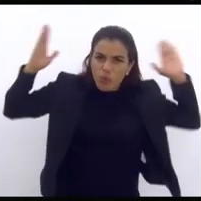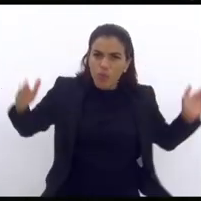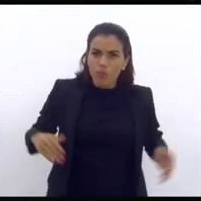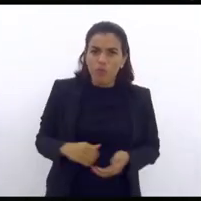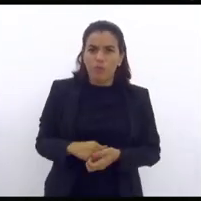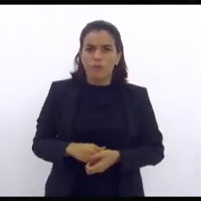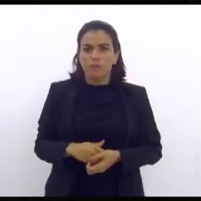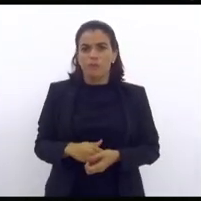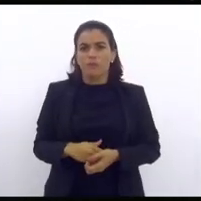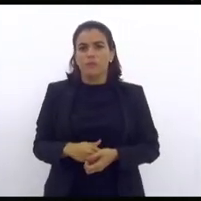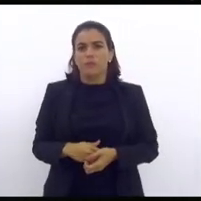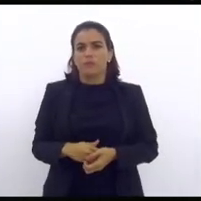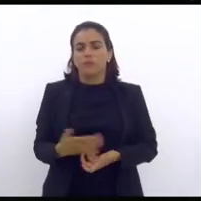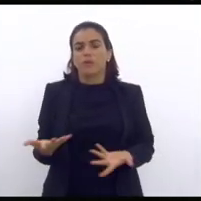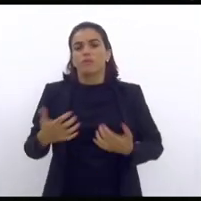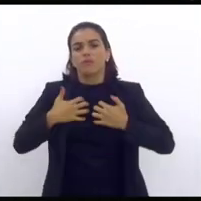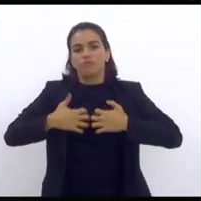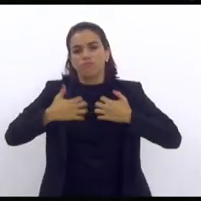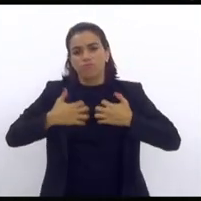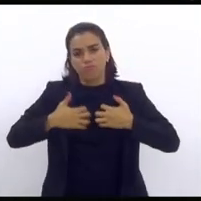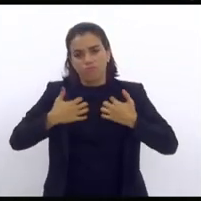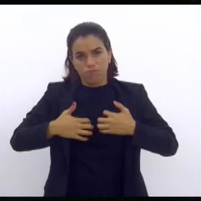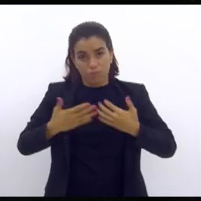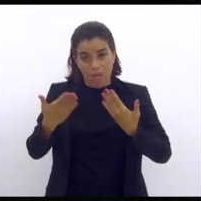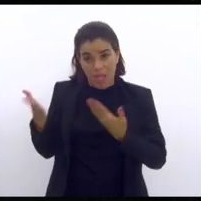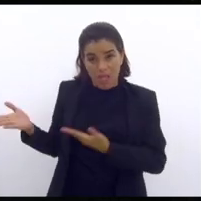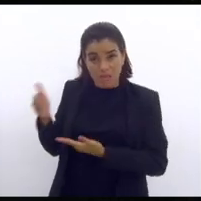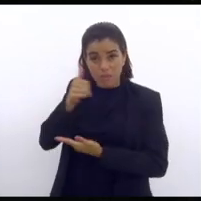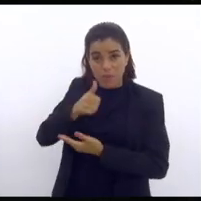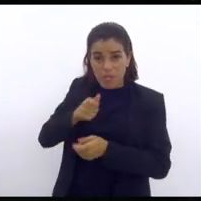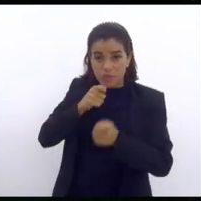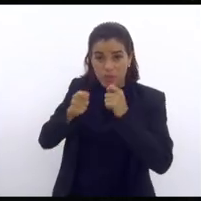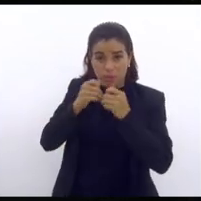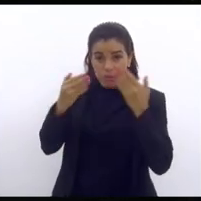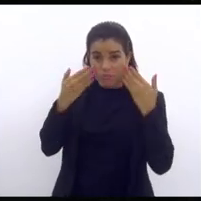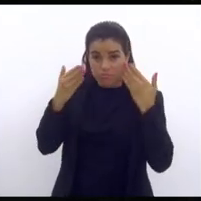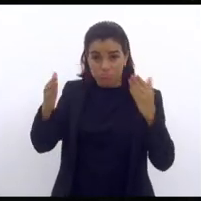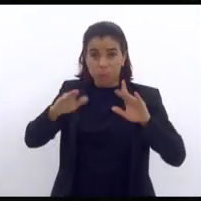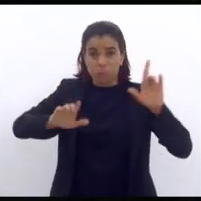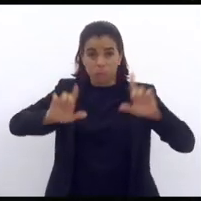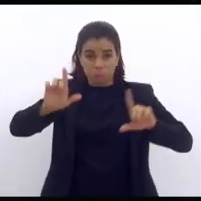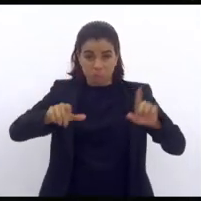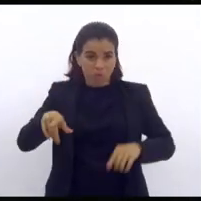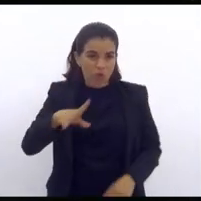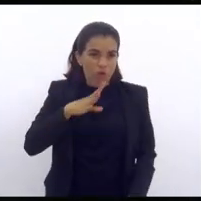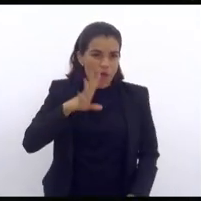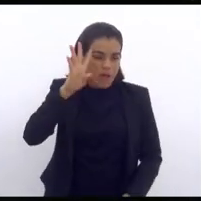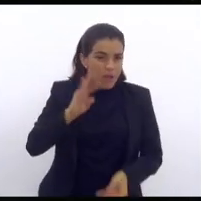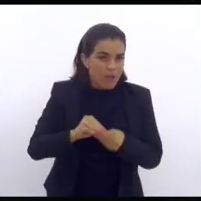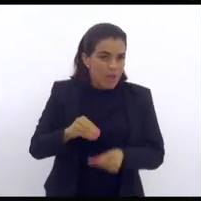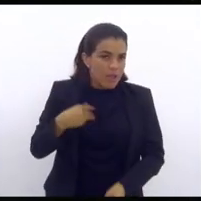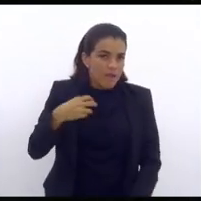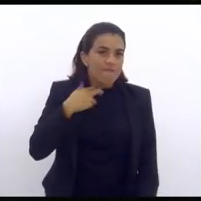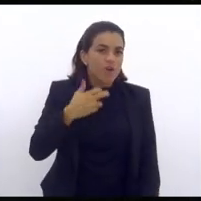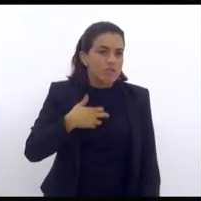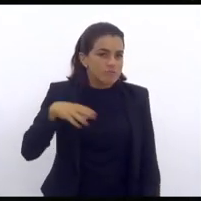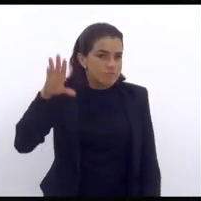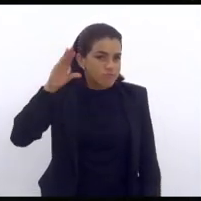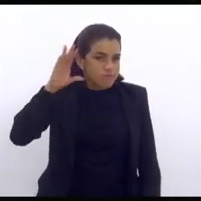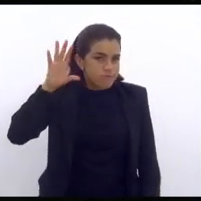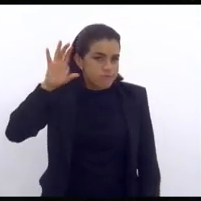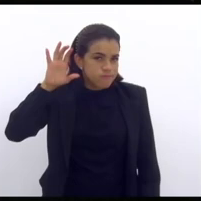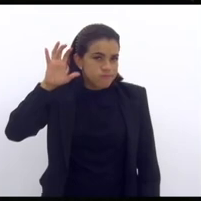Então, aqui vai meu repúdio a essa apresentadora que quem já viu reconhece pela voz e todas as pessoas que defendem